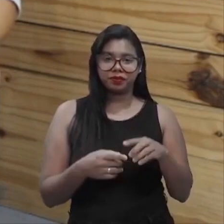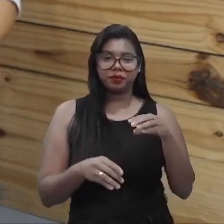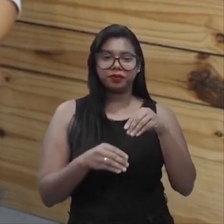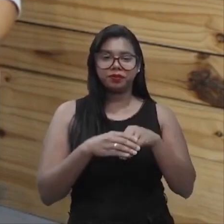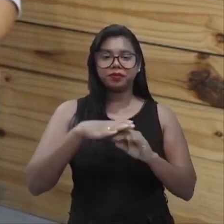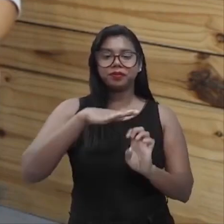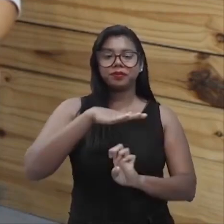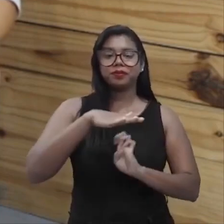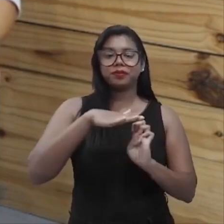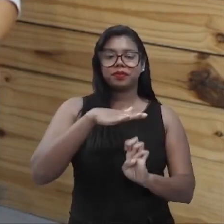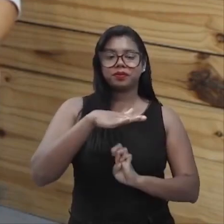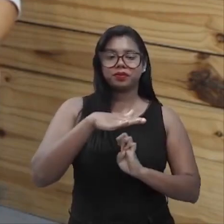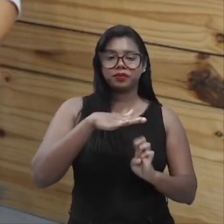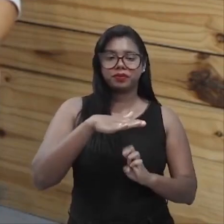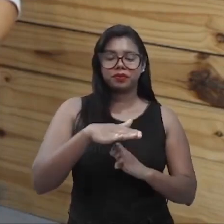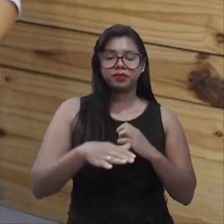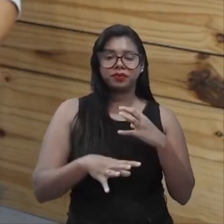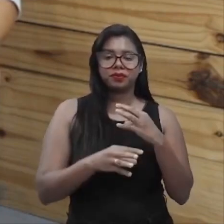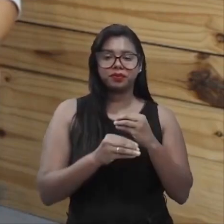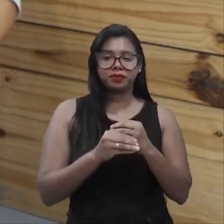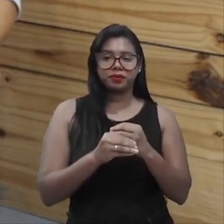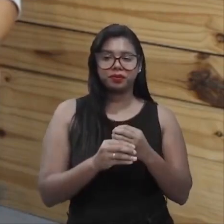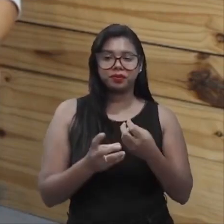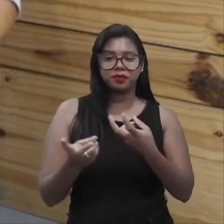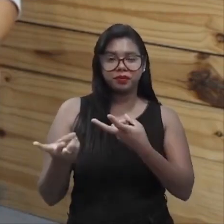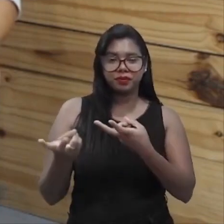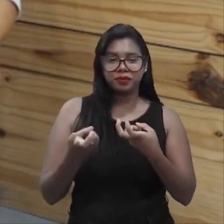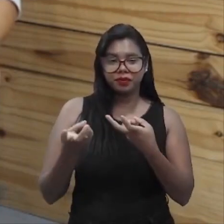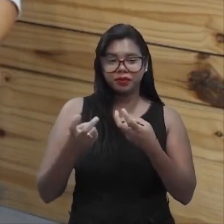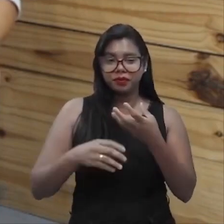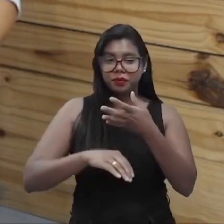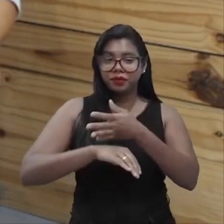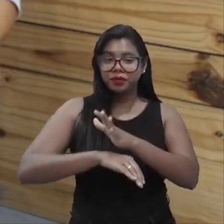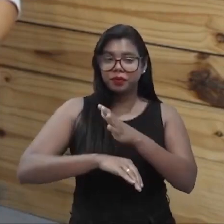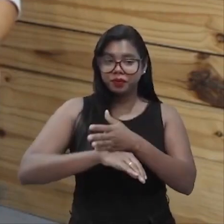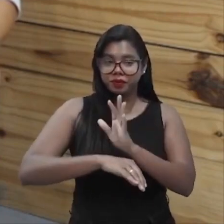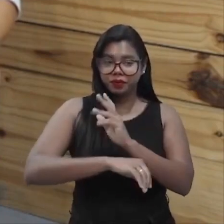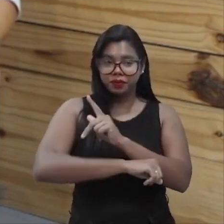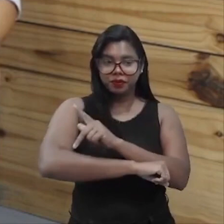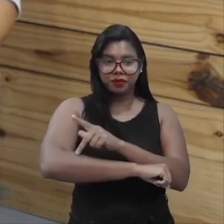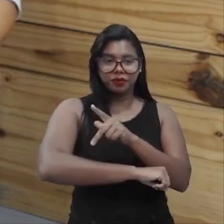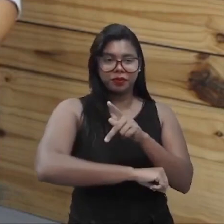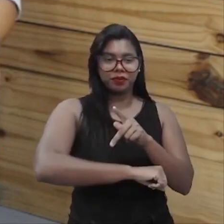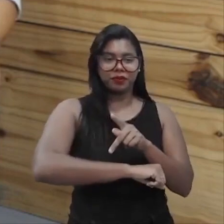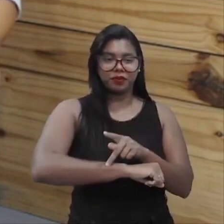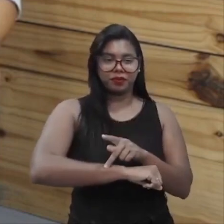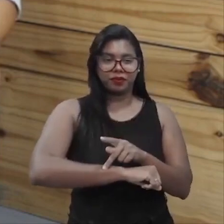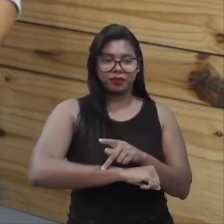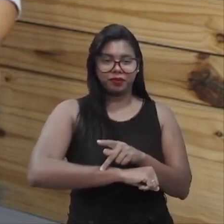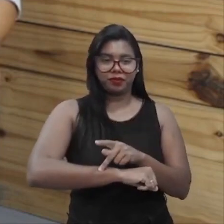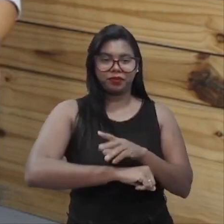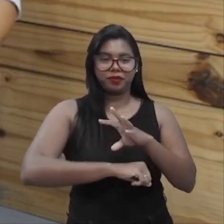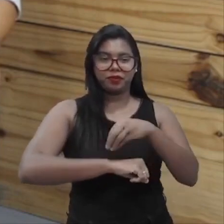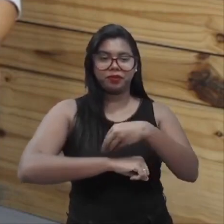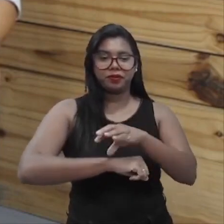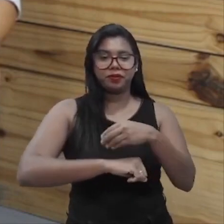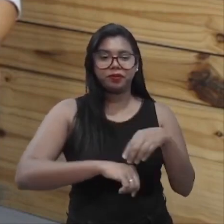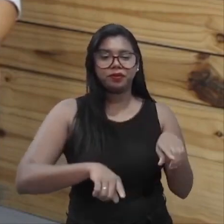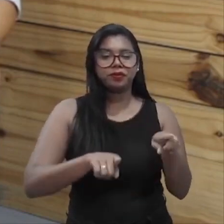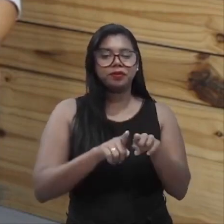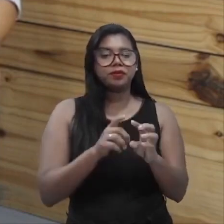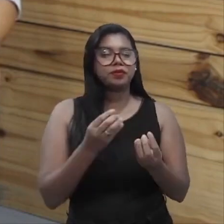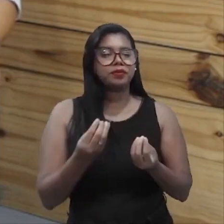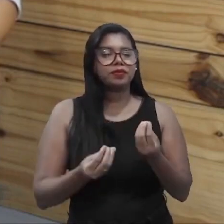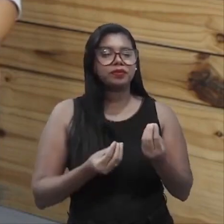empresa uma percepção prática, qual a contribuição, como